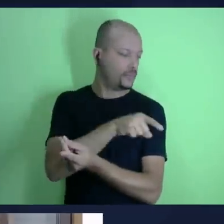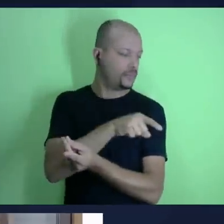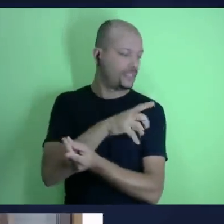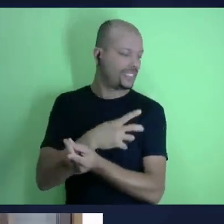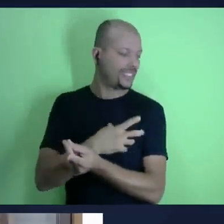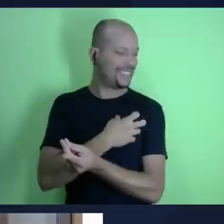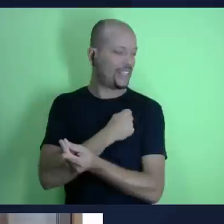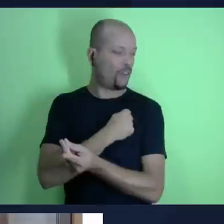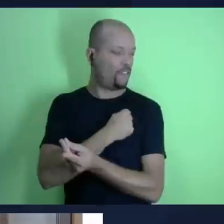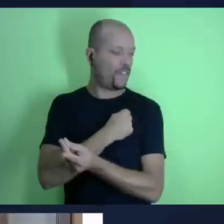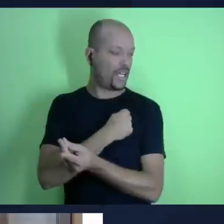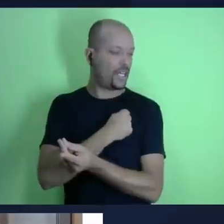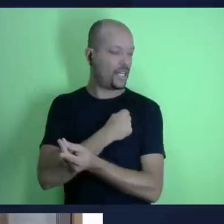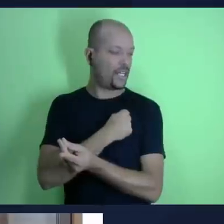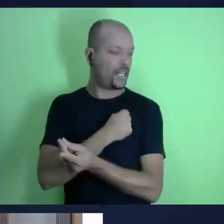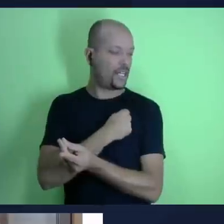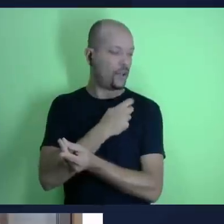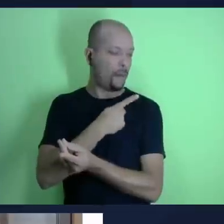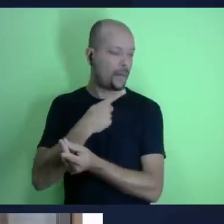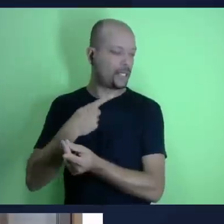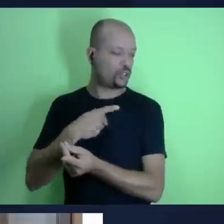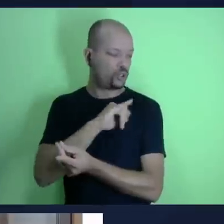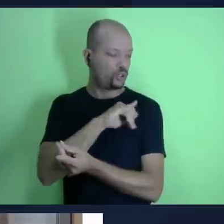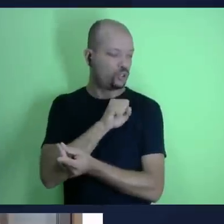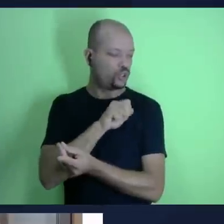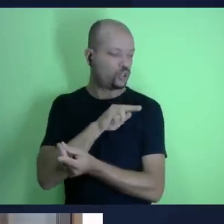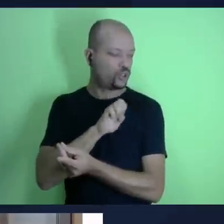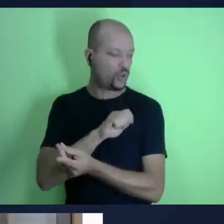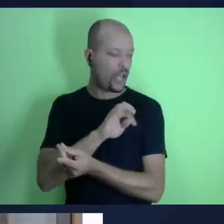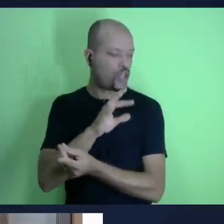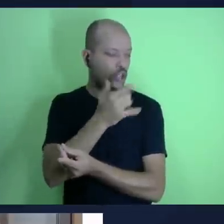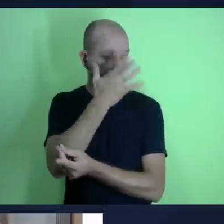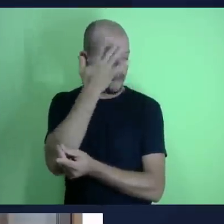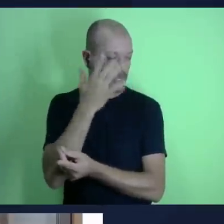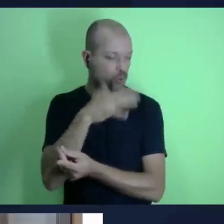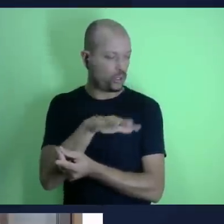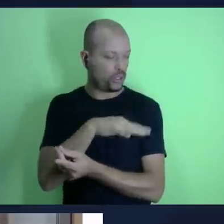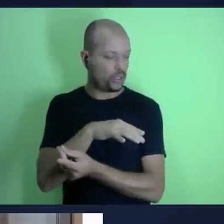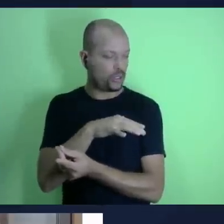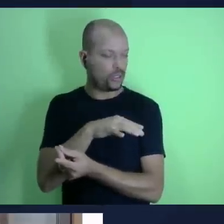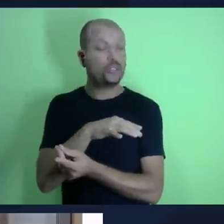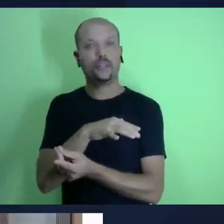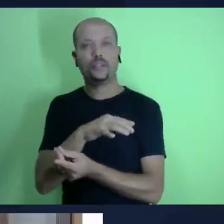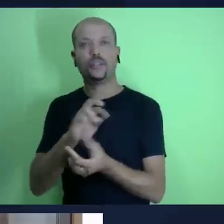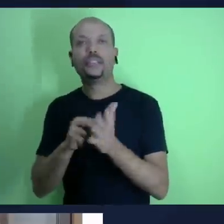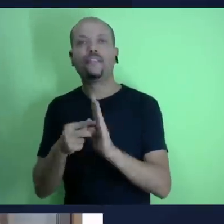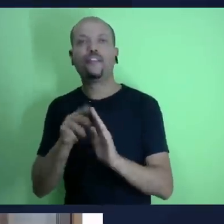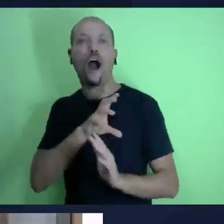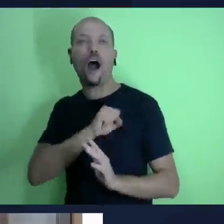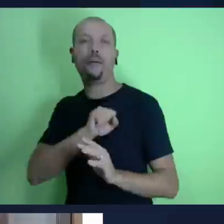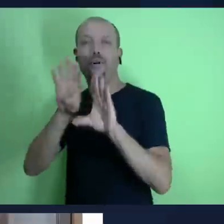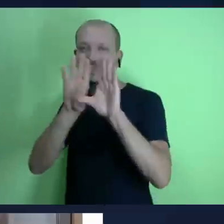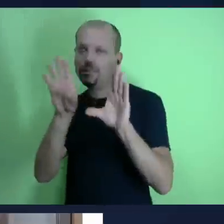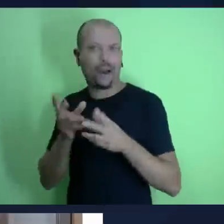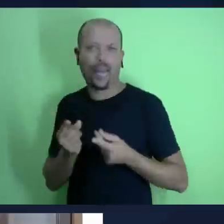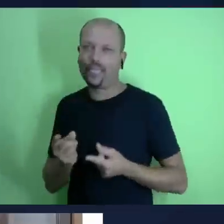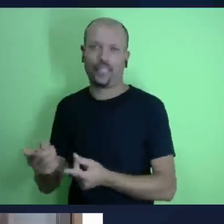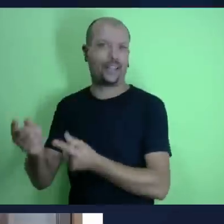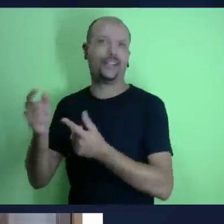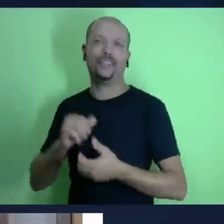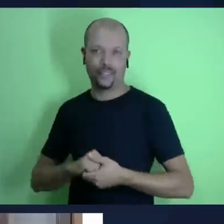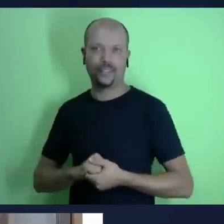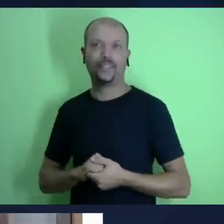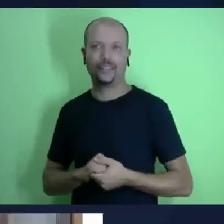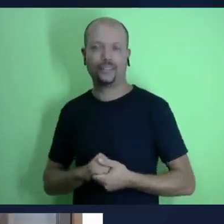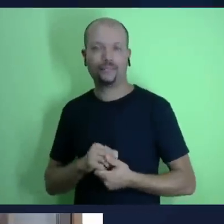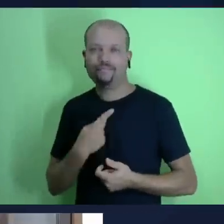entender por causa da da da nossa limitação do nosso amor egoísta mas deus